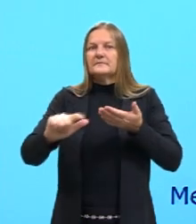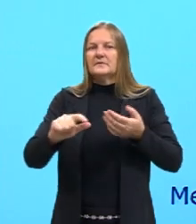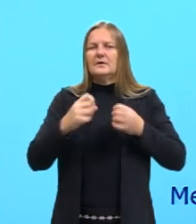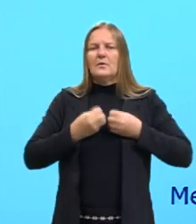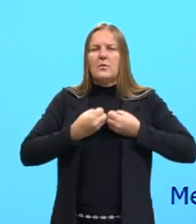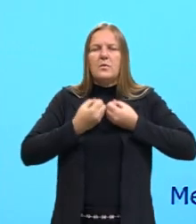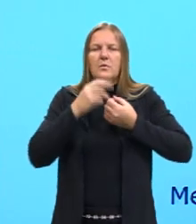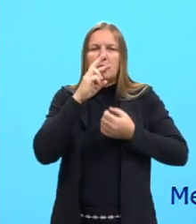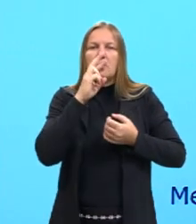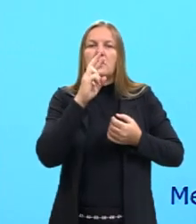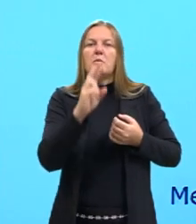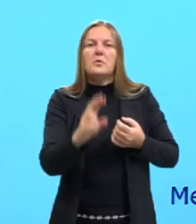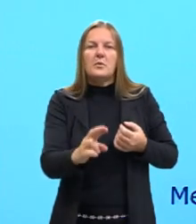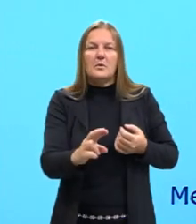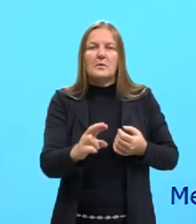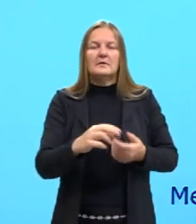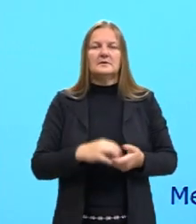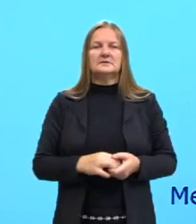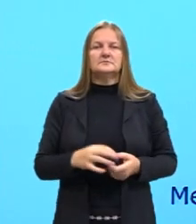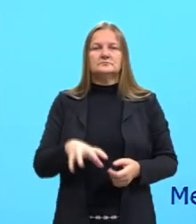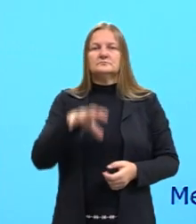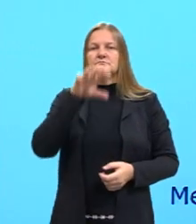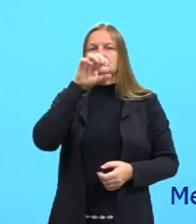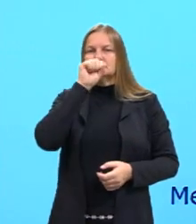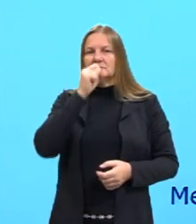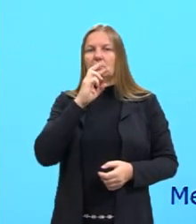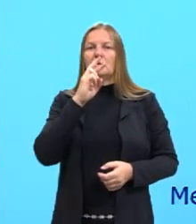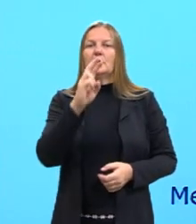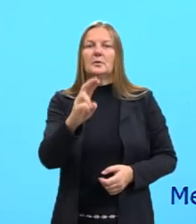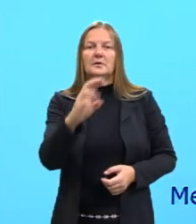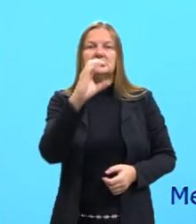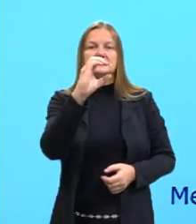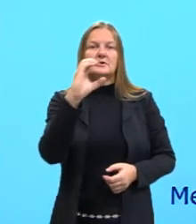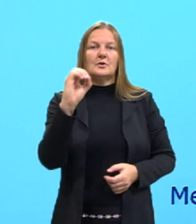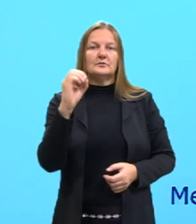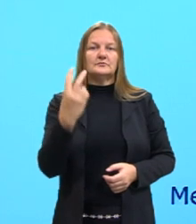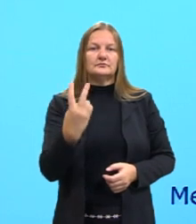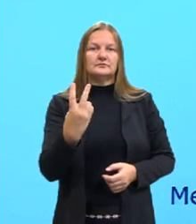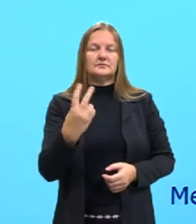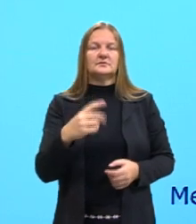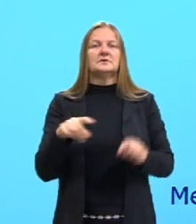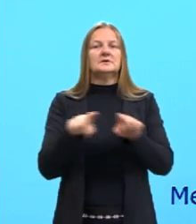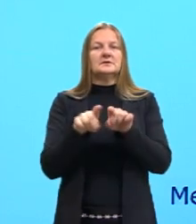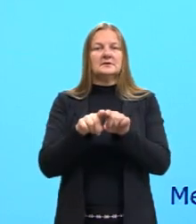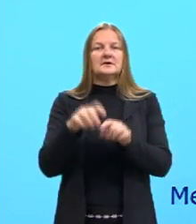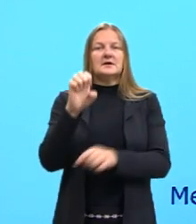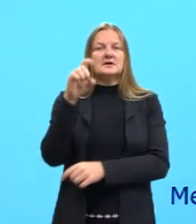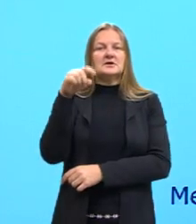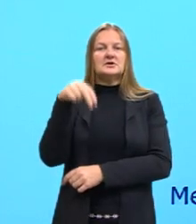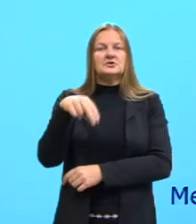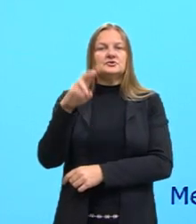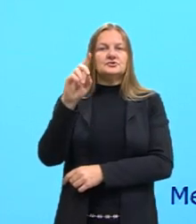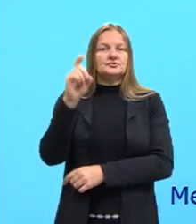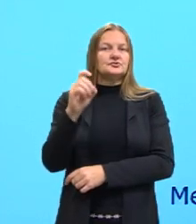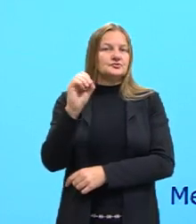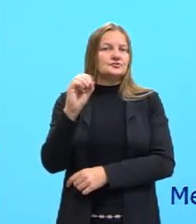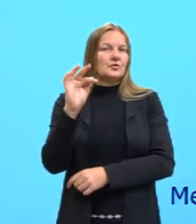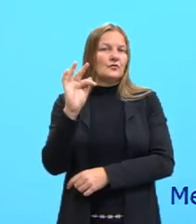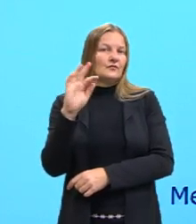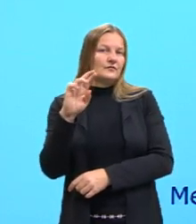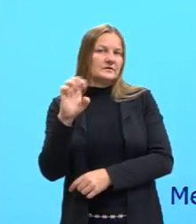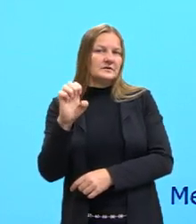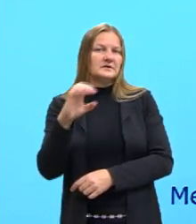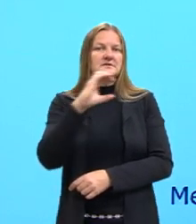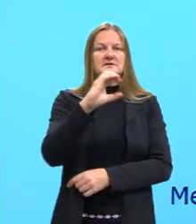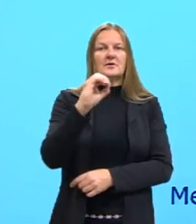inspira o oxigênio e libera o CO2, o dióxido de enxofre, o CO3 e vários